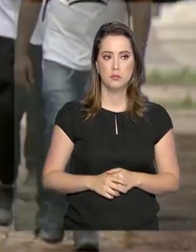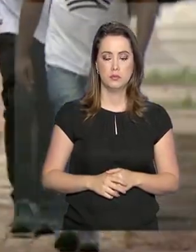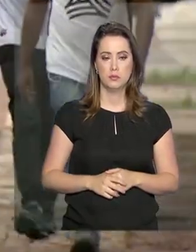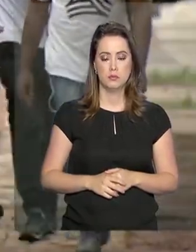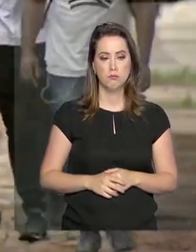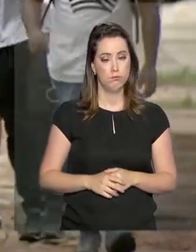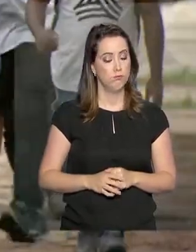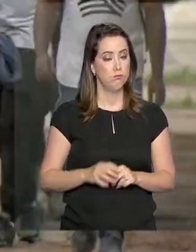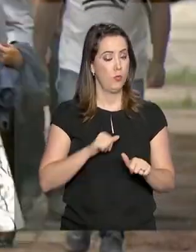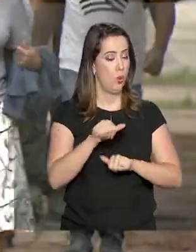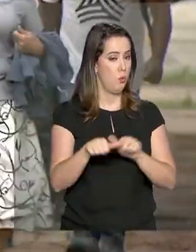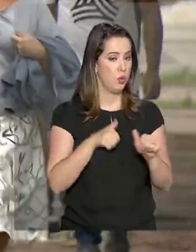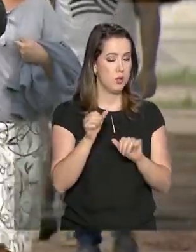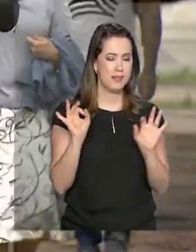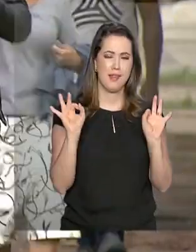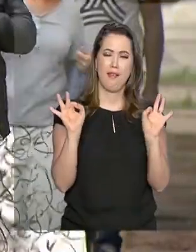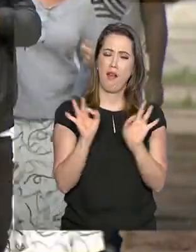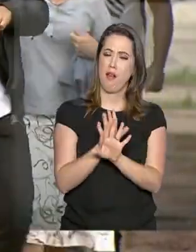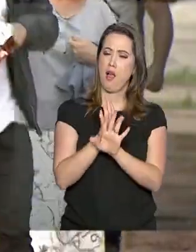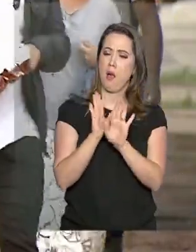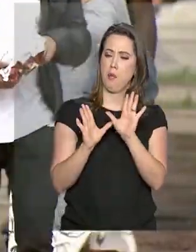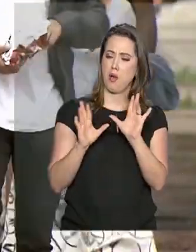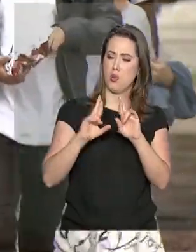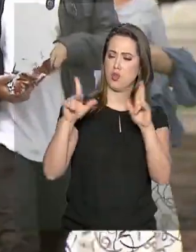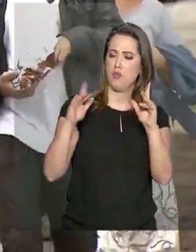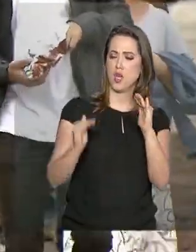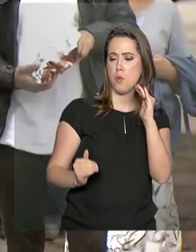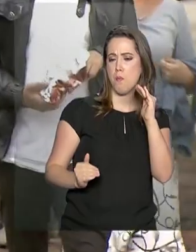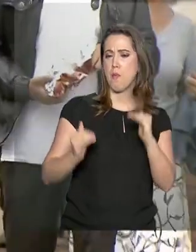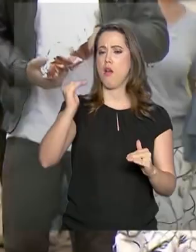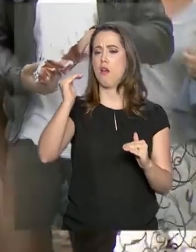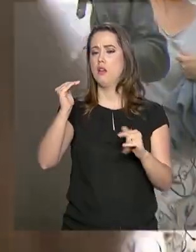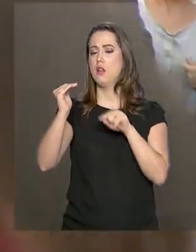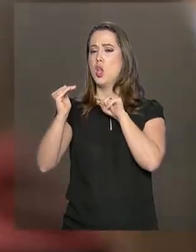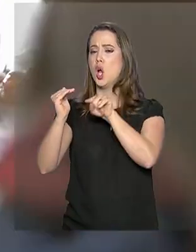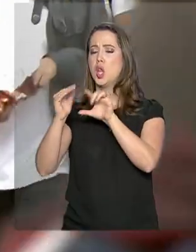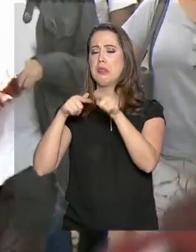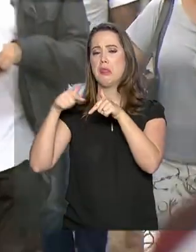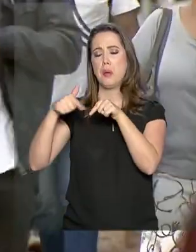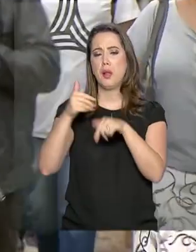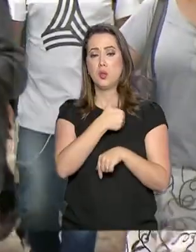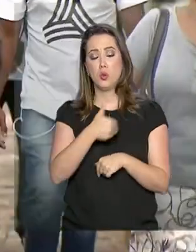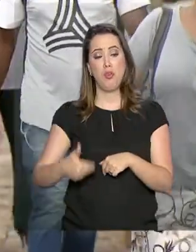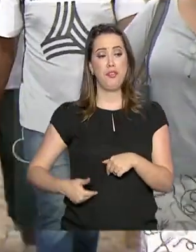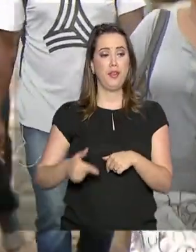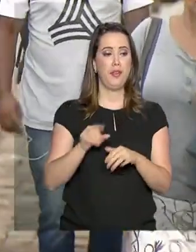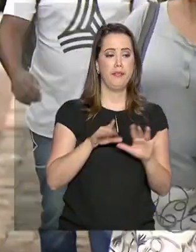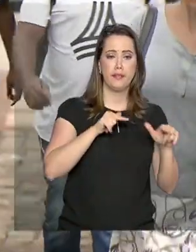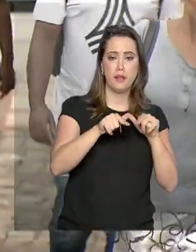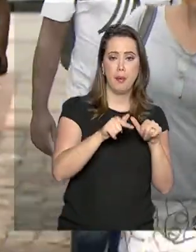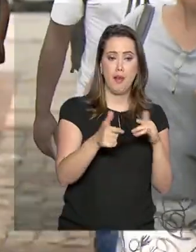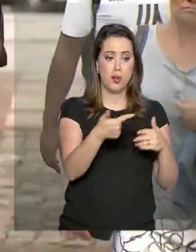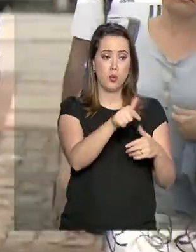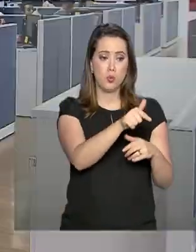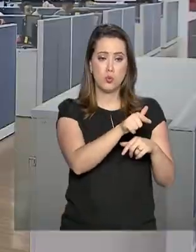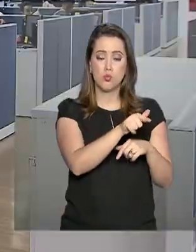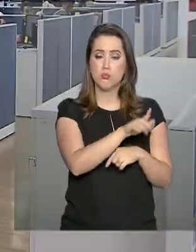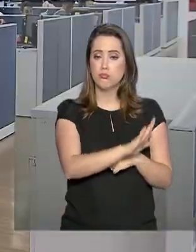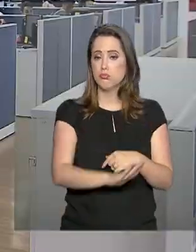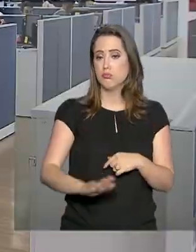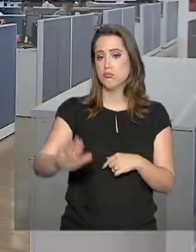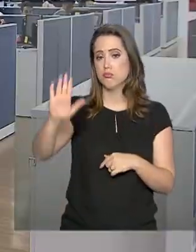Uma reforma que acaba com as diferenças entre os servidores e todos os outros trabalhadores brasileiros.